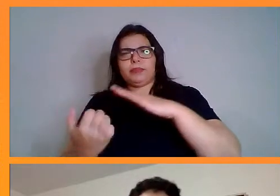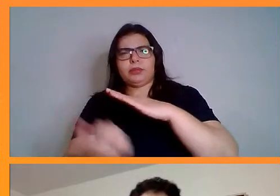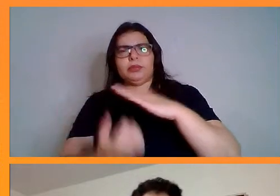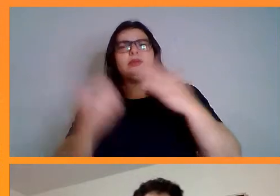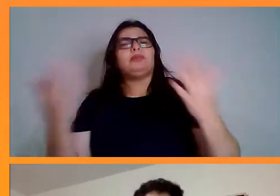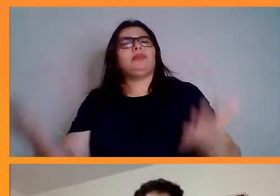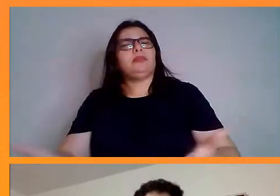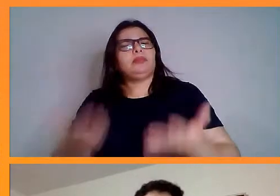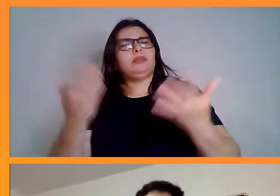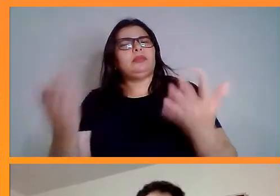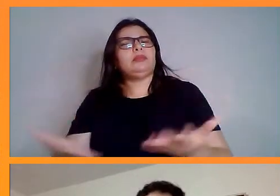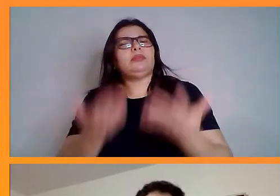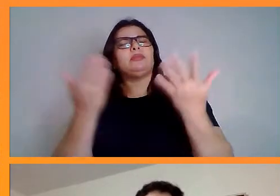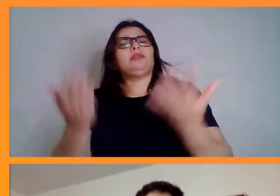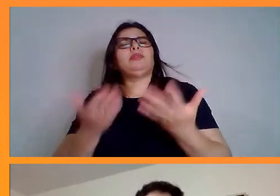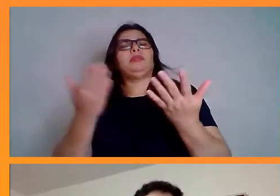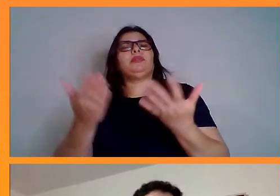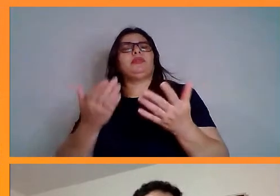trabalham com essa área?